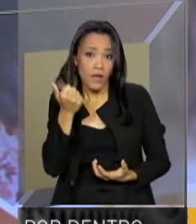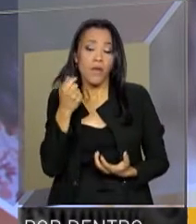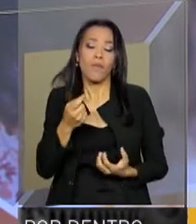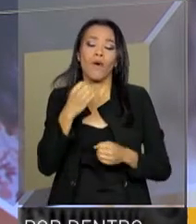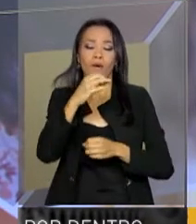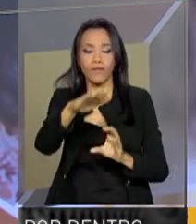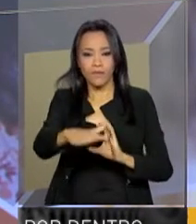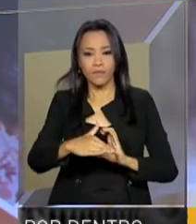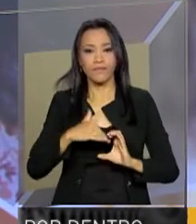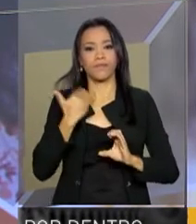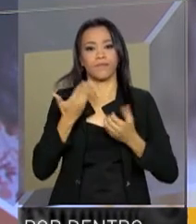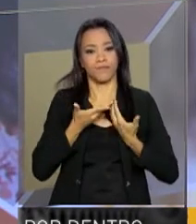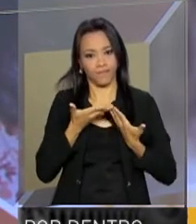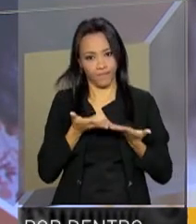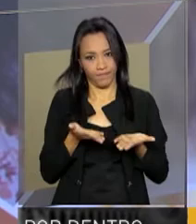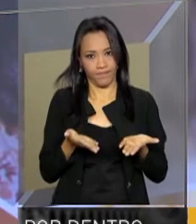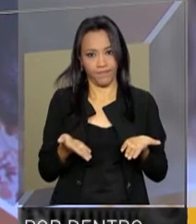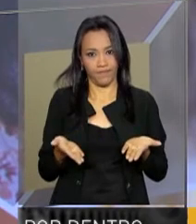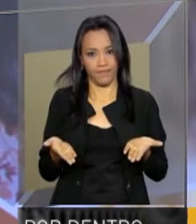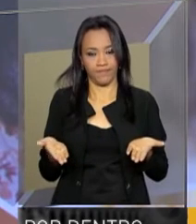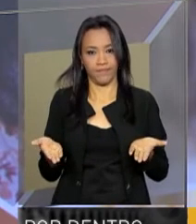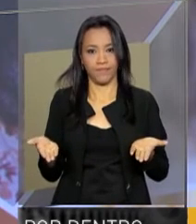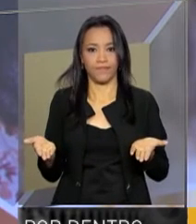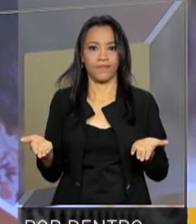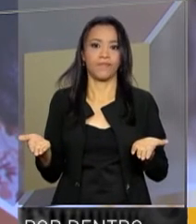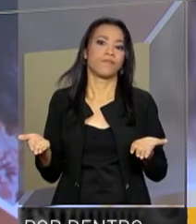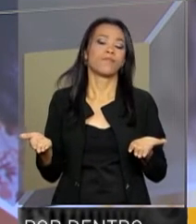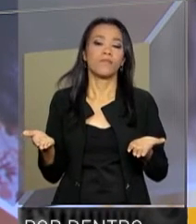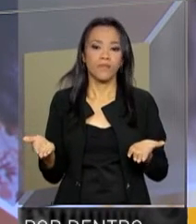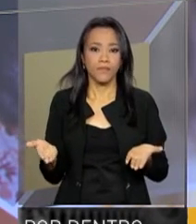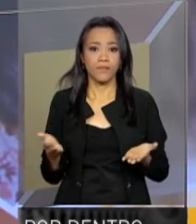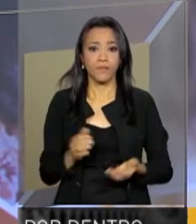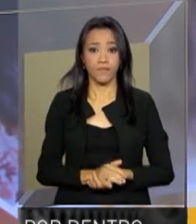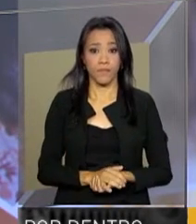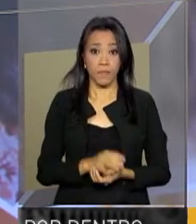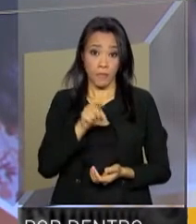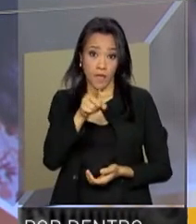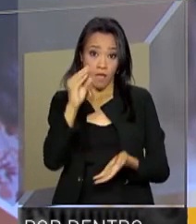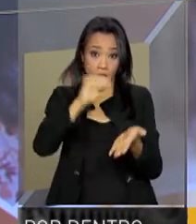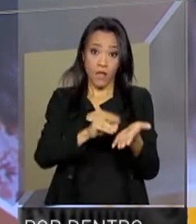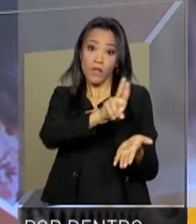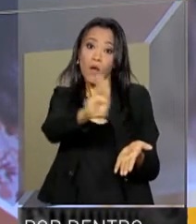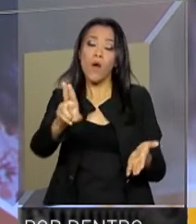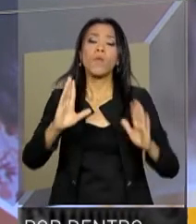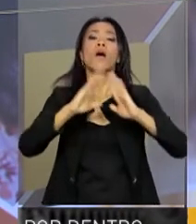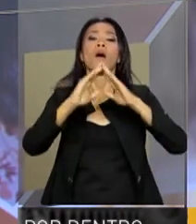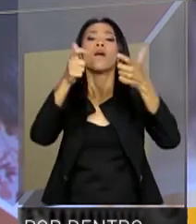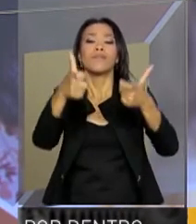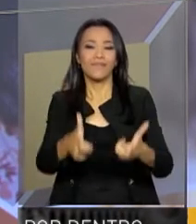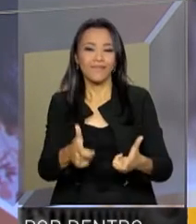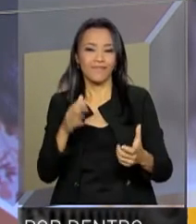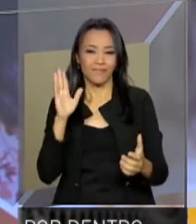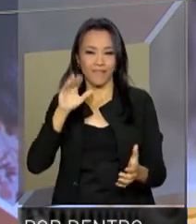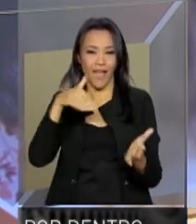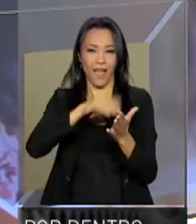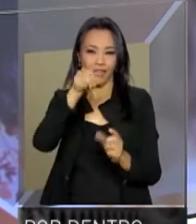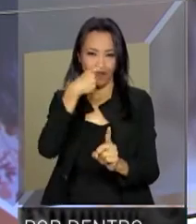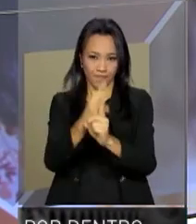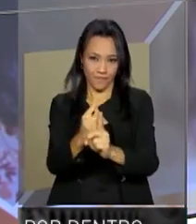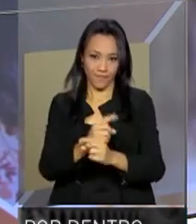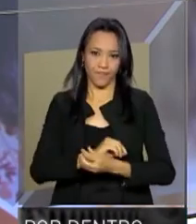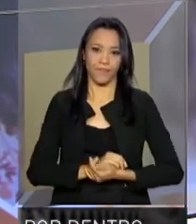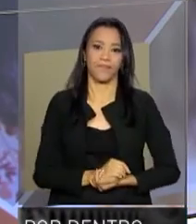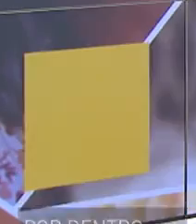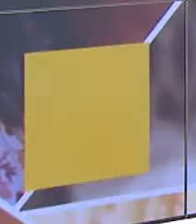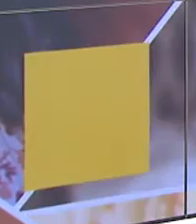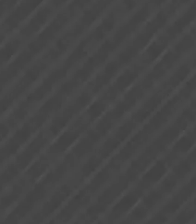por dentro do governo tudo junto, arroba presidencia.gov.br. Diga o seu nome e o da sua cidade. Até a próxima.